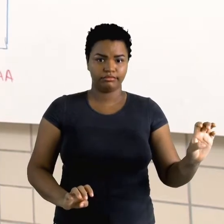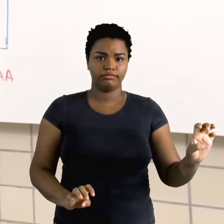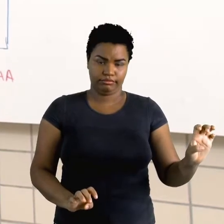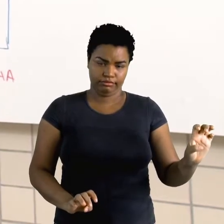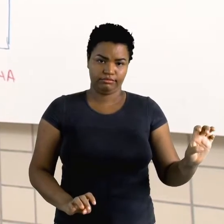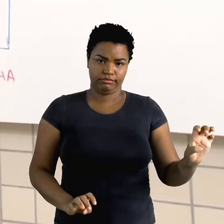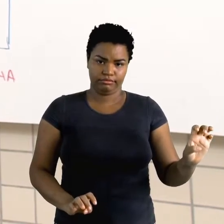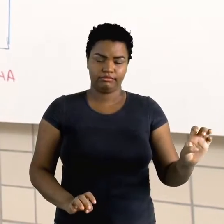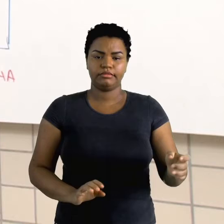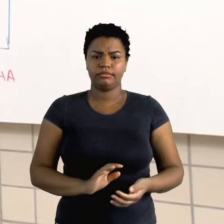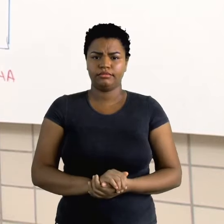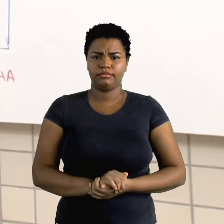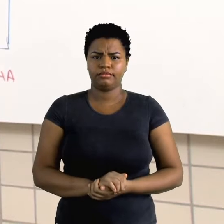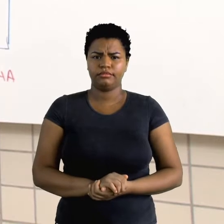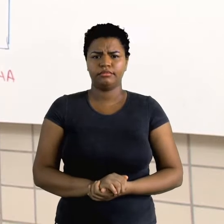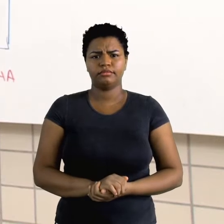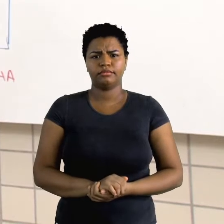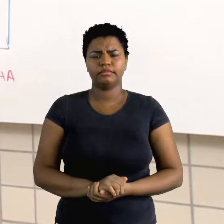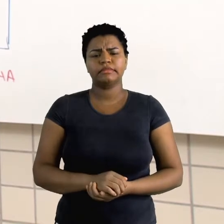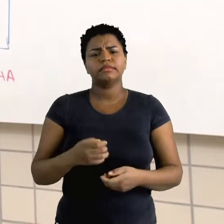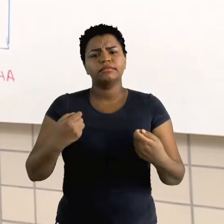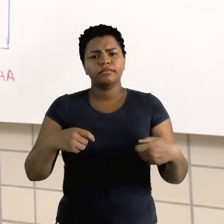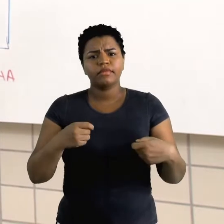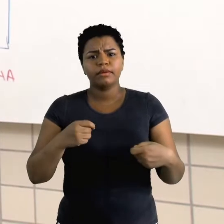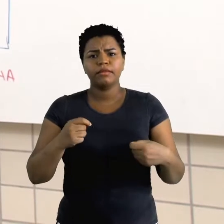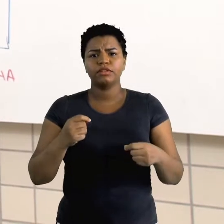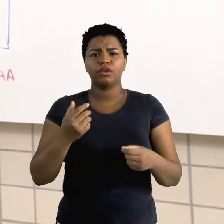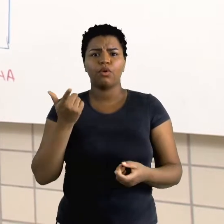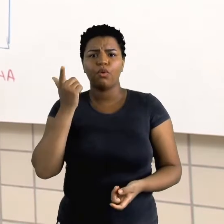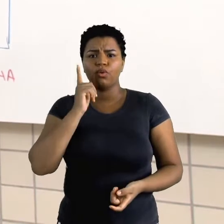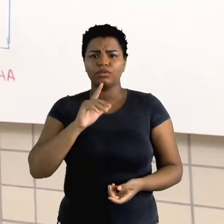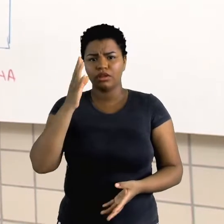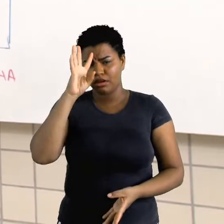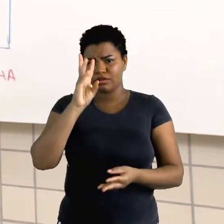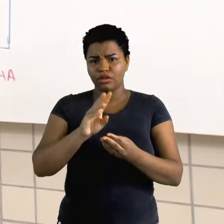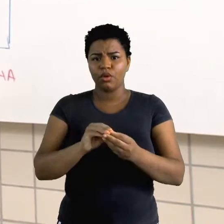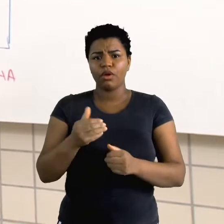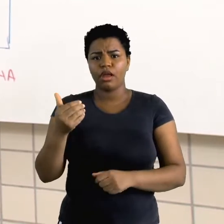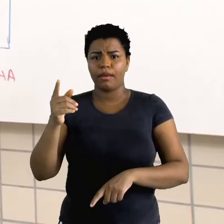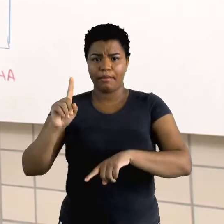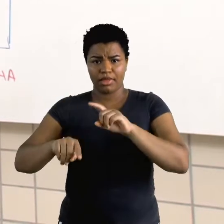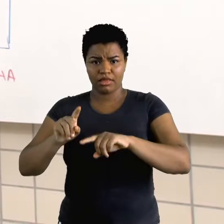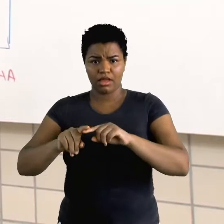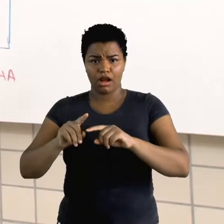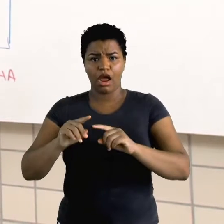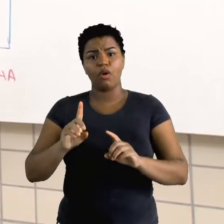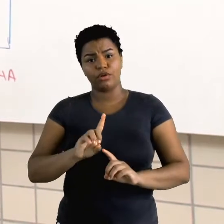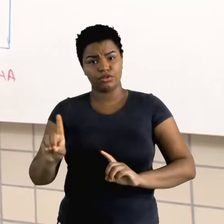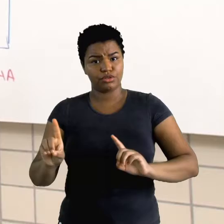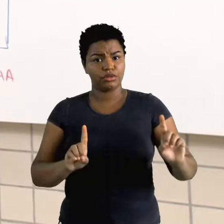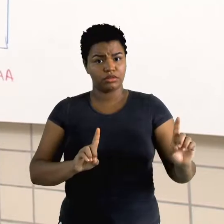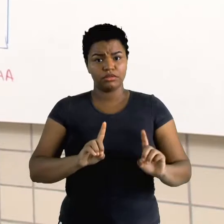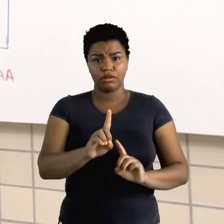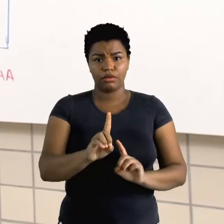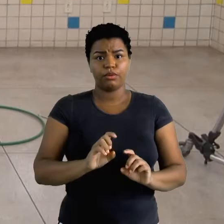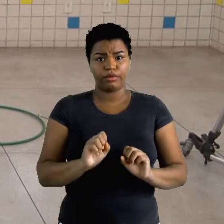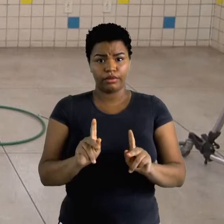Então, vocês têm que conseguir assimilar esses objetos às direções. Ok? Vamos lá?